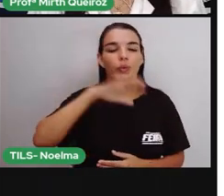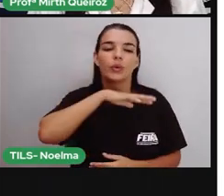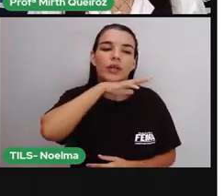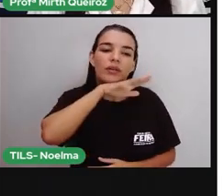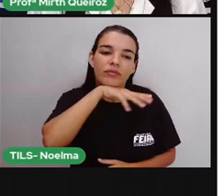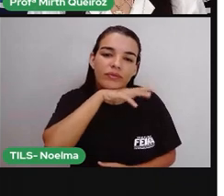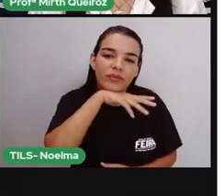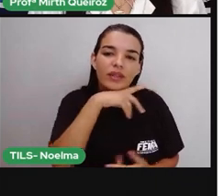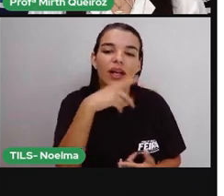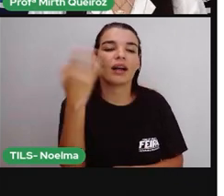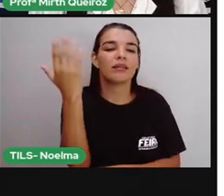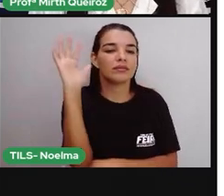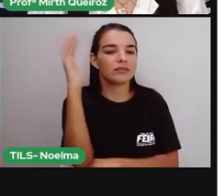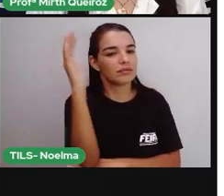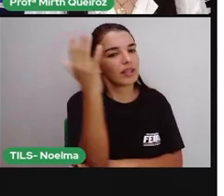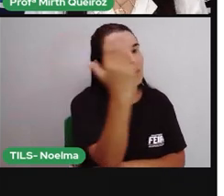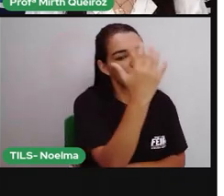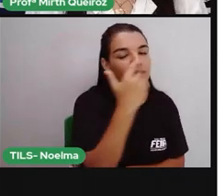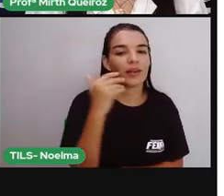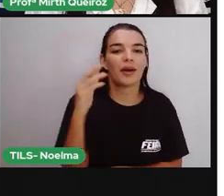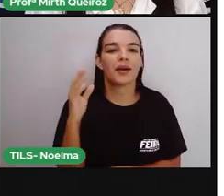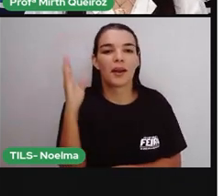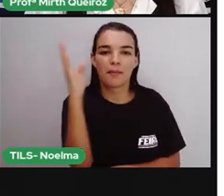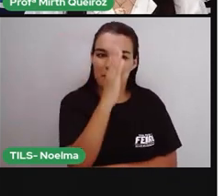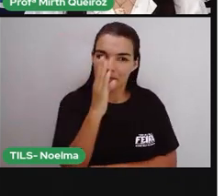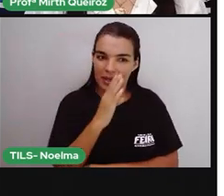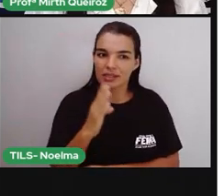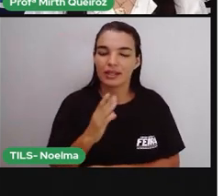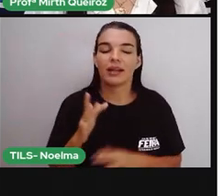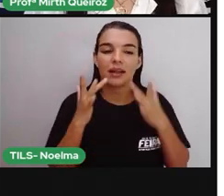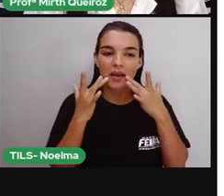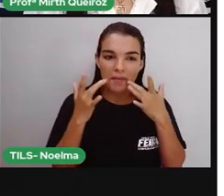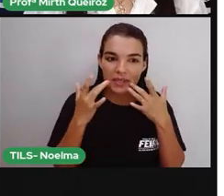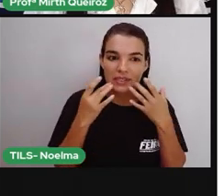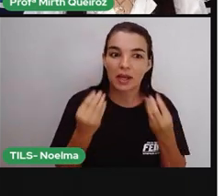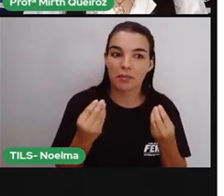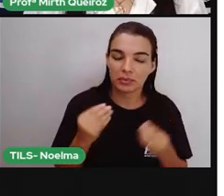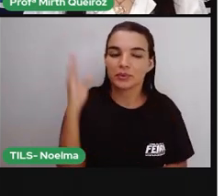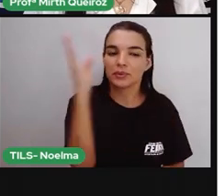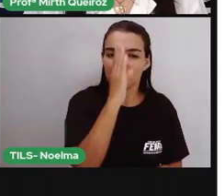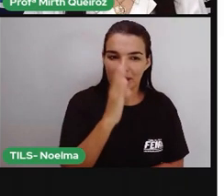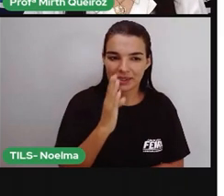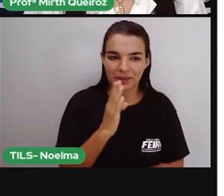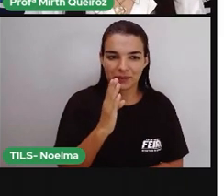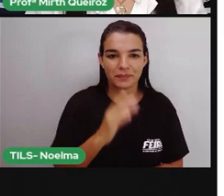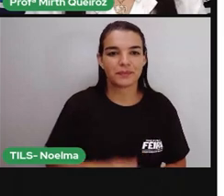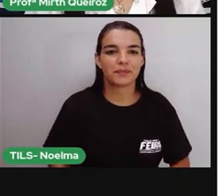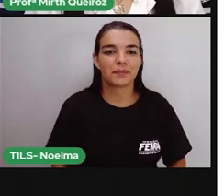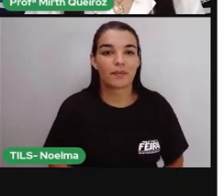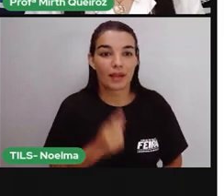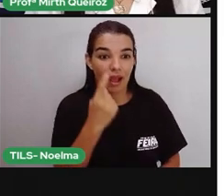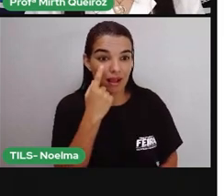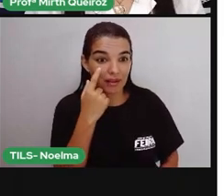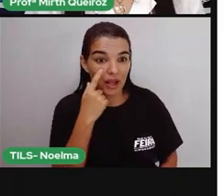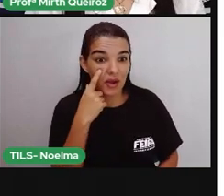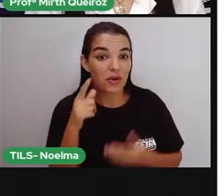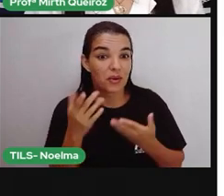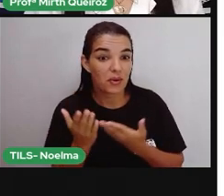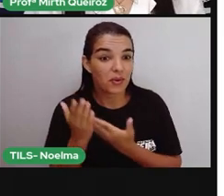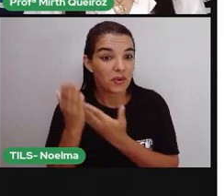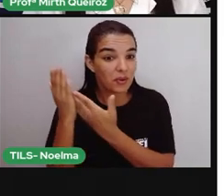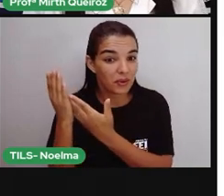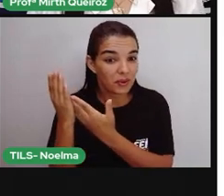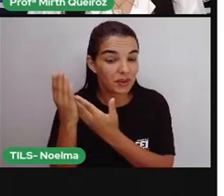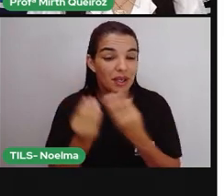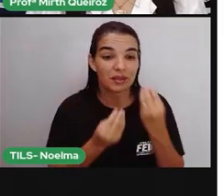com a flora brasileira, né? Então, representa bastante aí o nosso Brasil. E falando, sistema